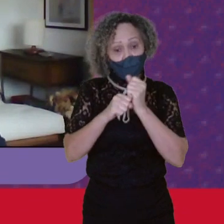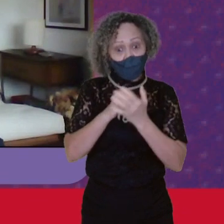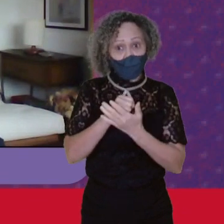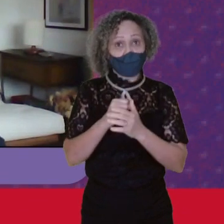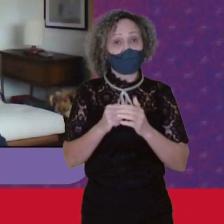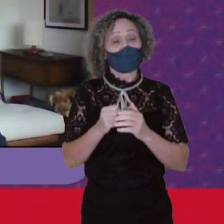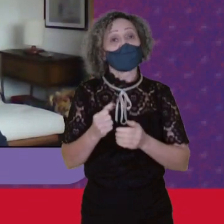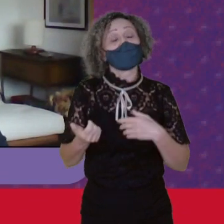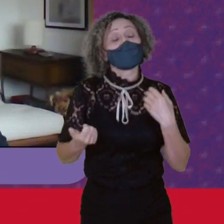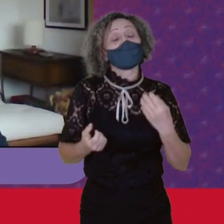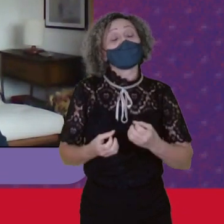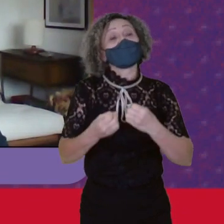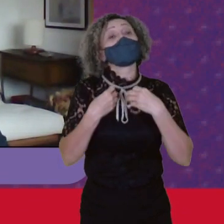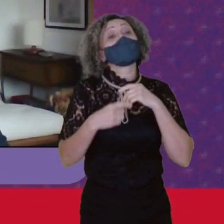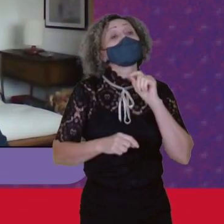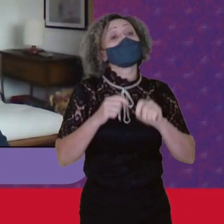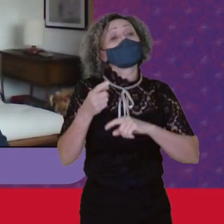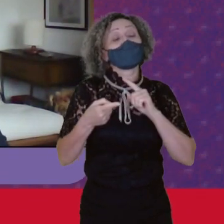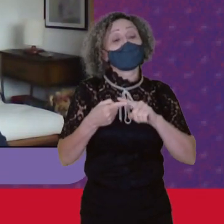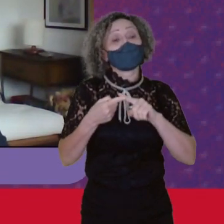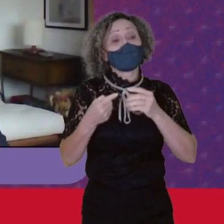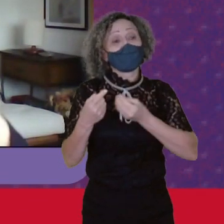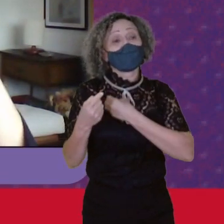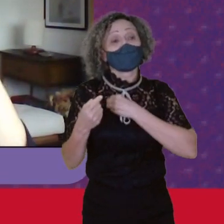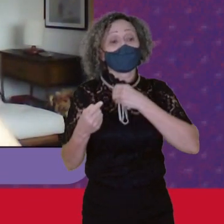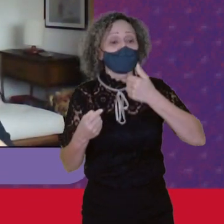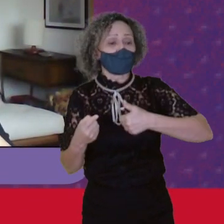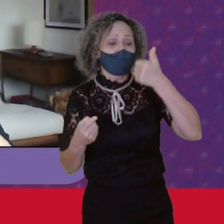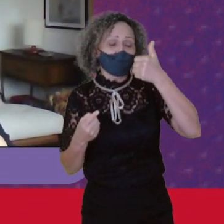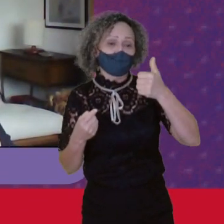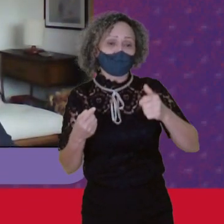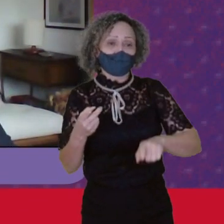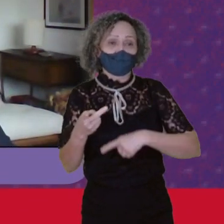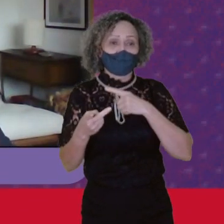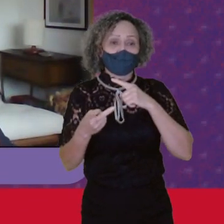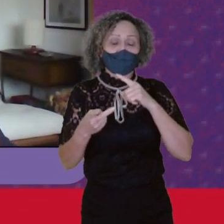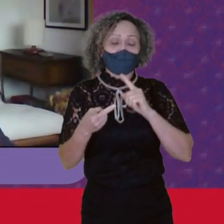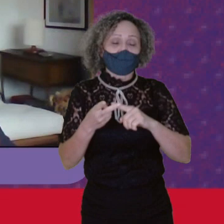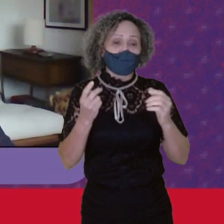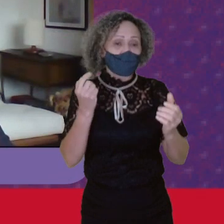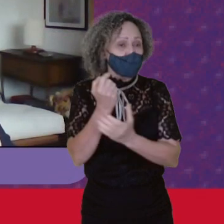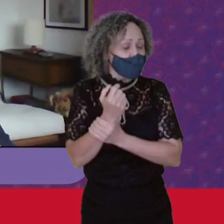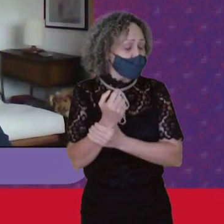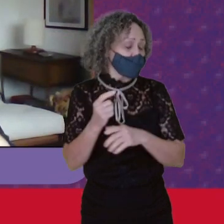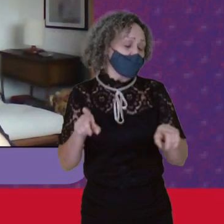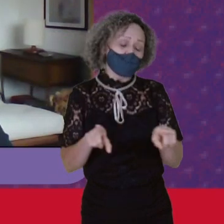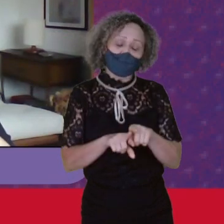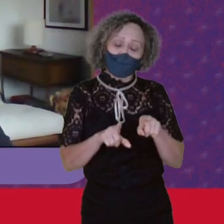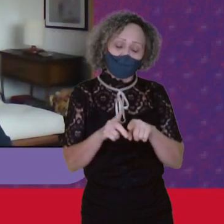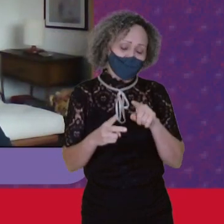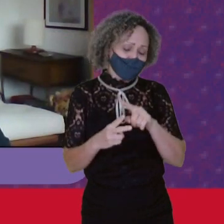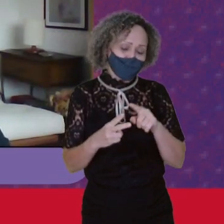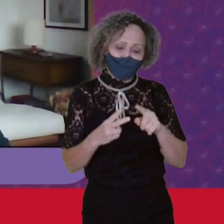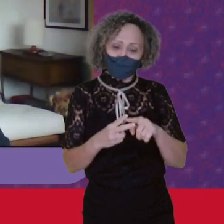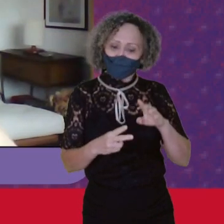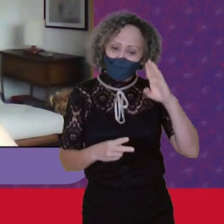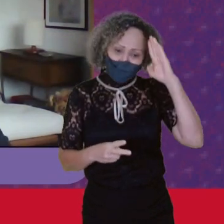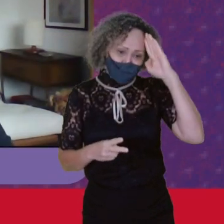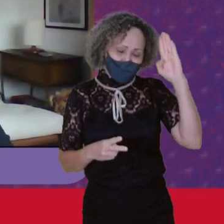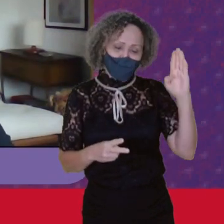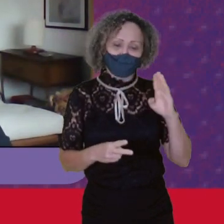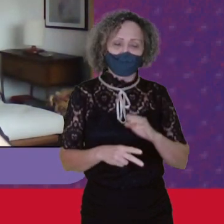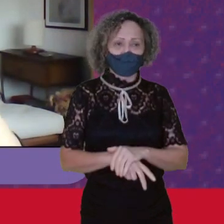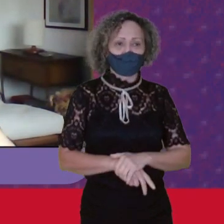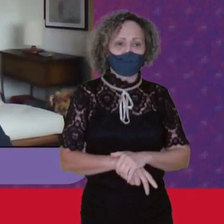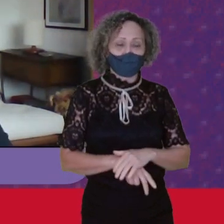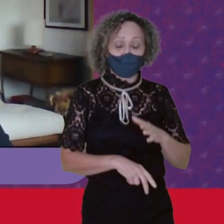segurança Está em primeiro lugar E repensar O trabalho Hoje Nessa perspectiva A